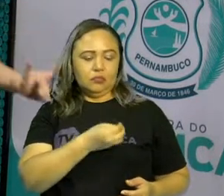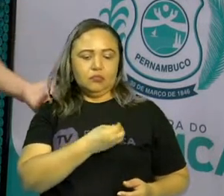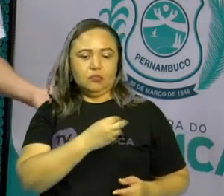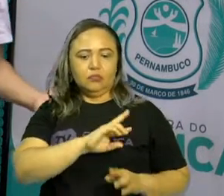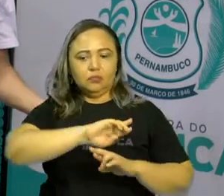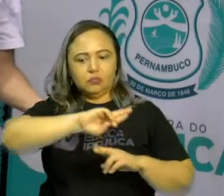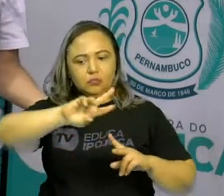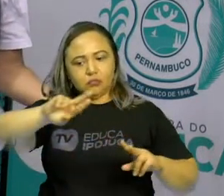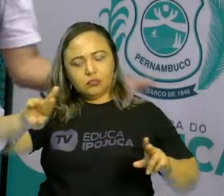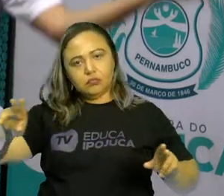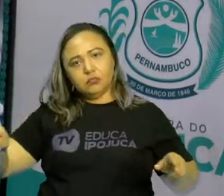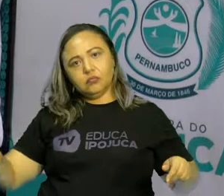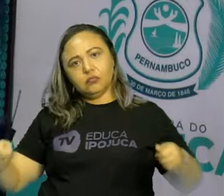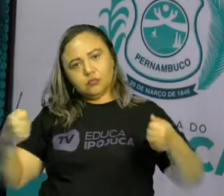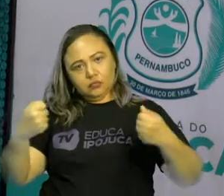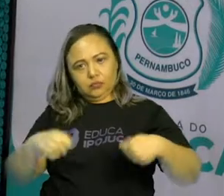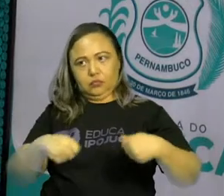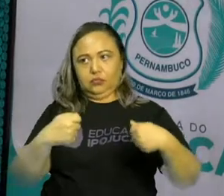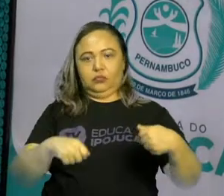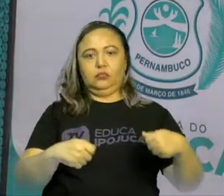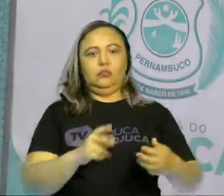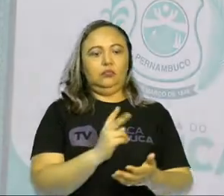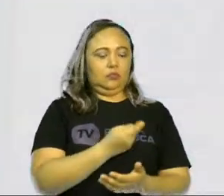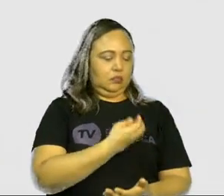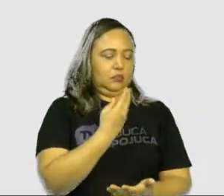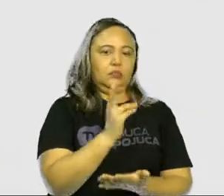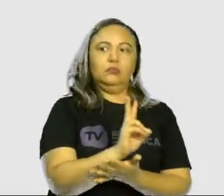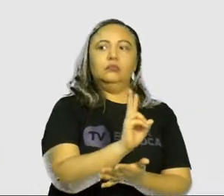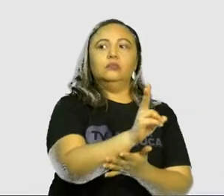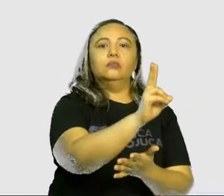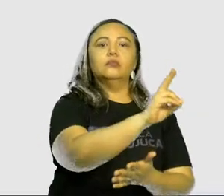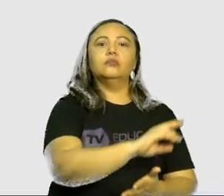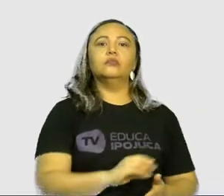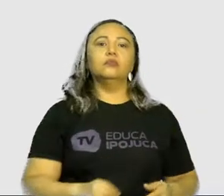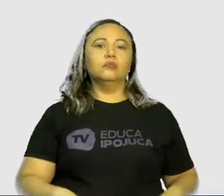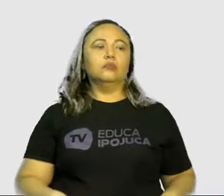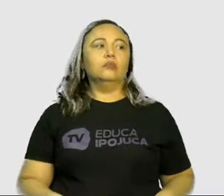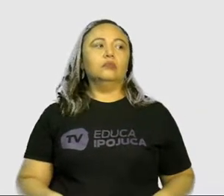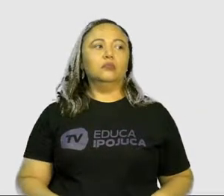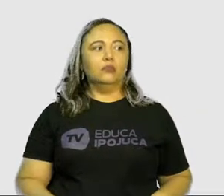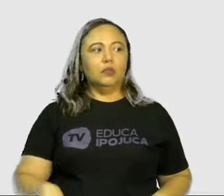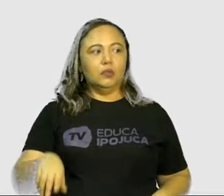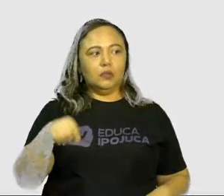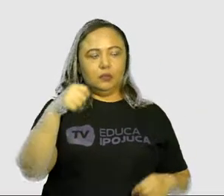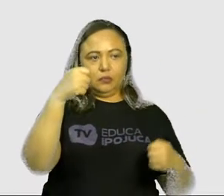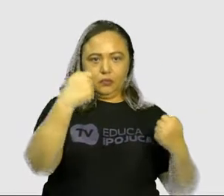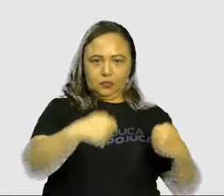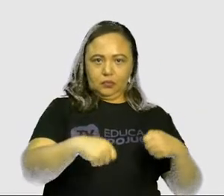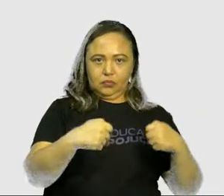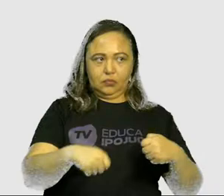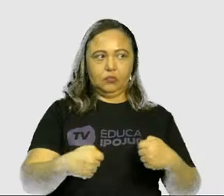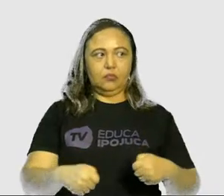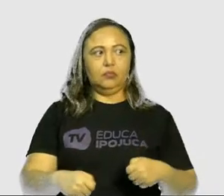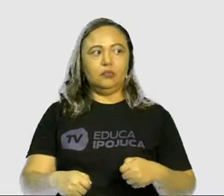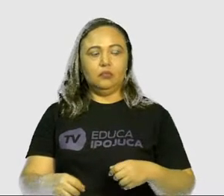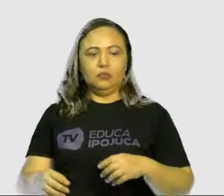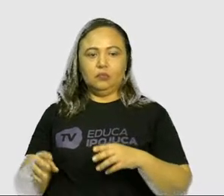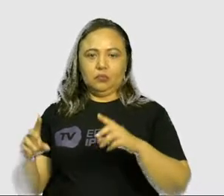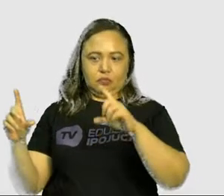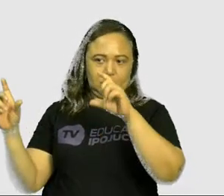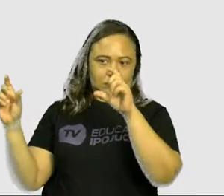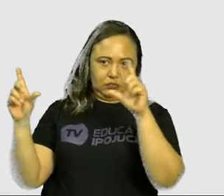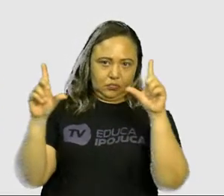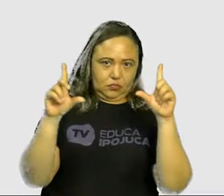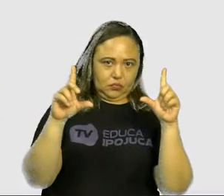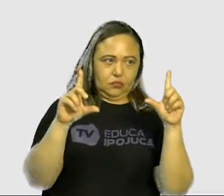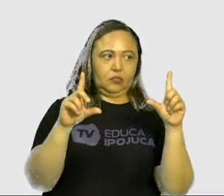precisam para viver. Vamos ver aqui? O que os seres vivos precisam para viver? Preste atenção na nossa telinha e vamos